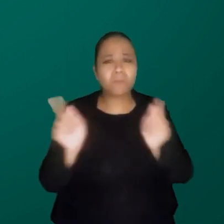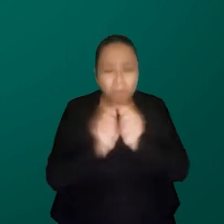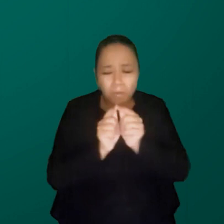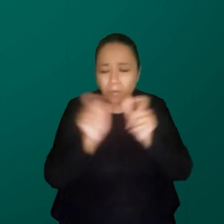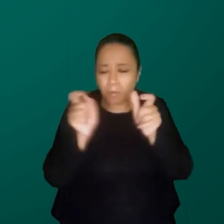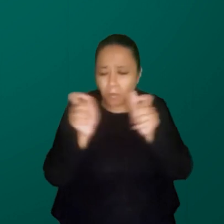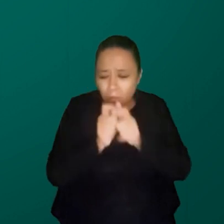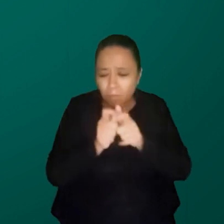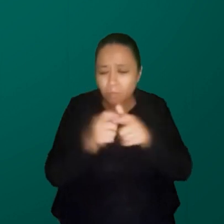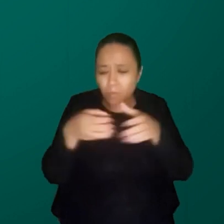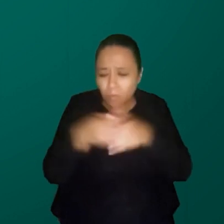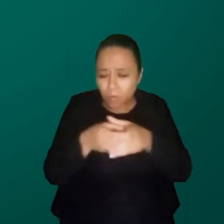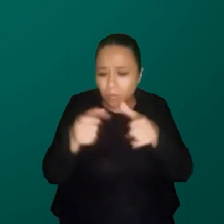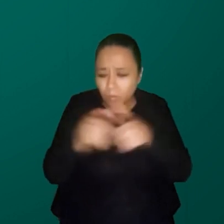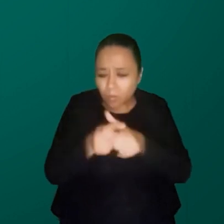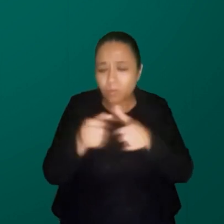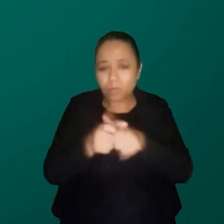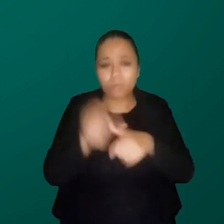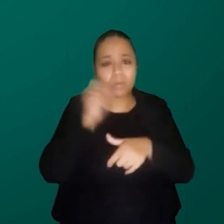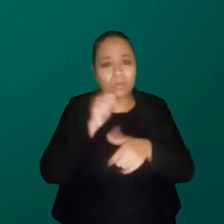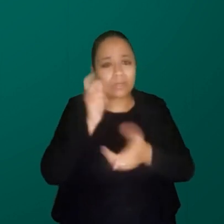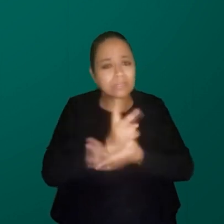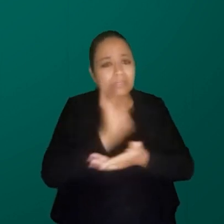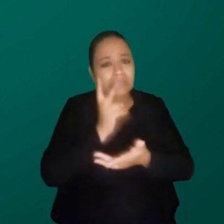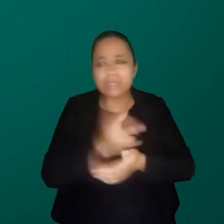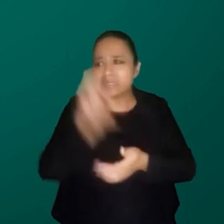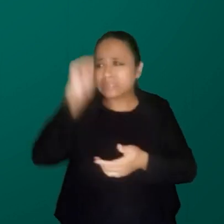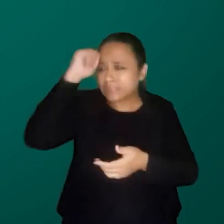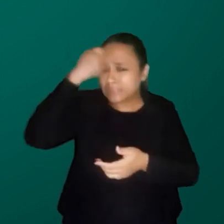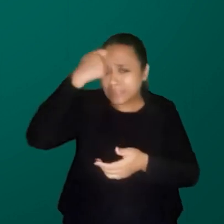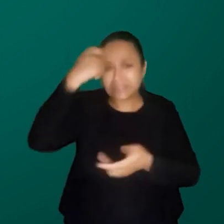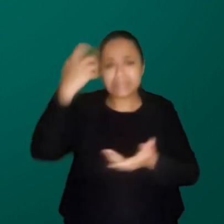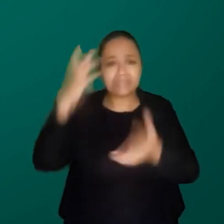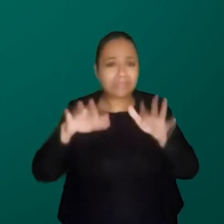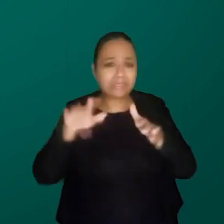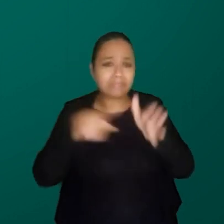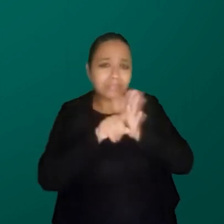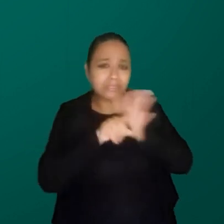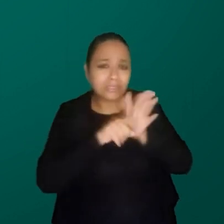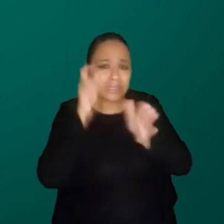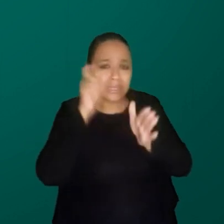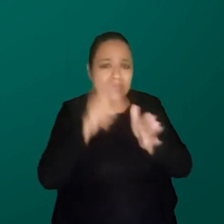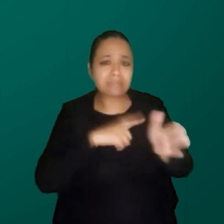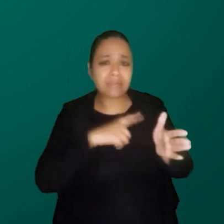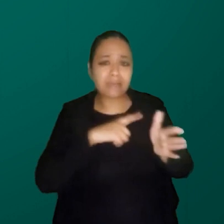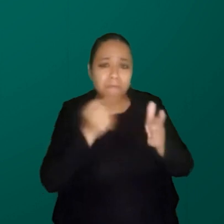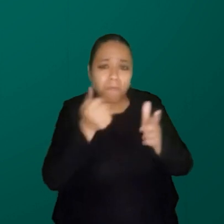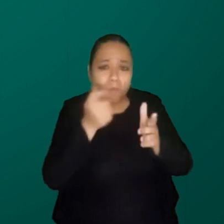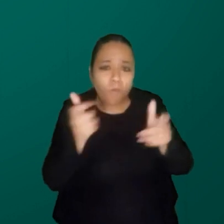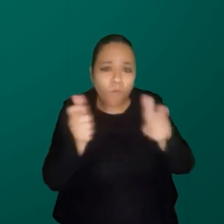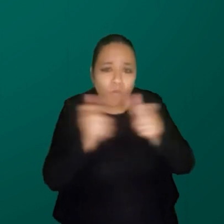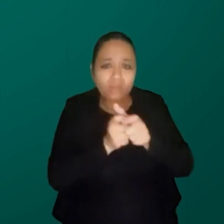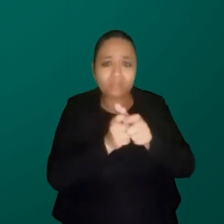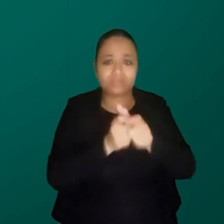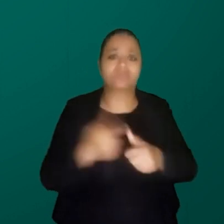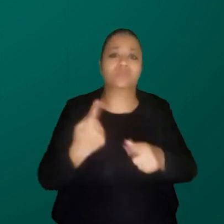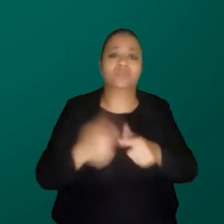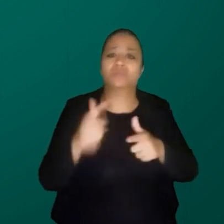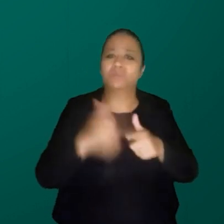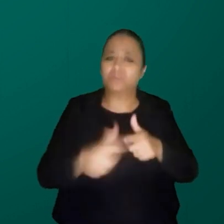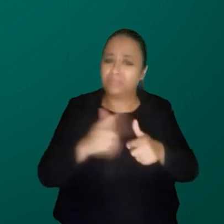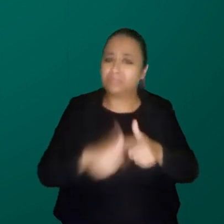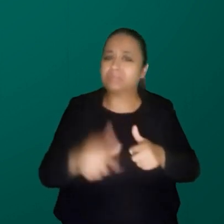pessoas que são essas mesmas pessoas negras se importam em pesquisar isso. Então, gente tem um grande problema.